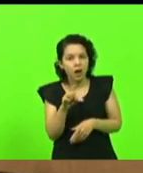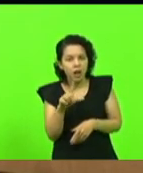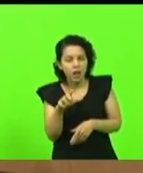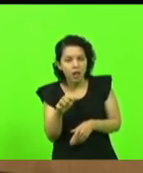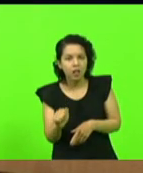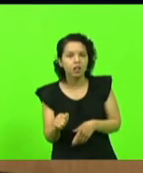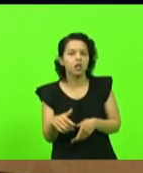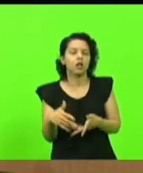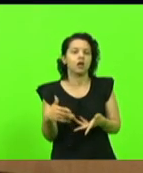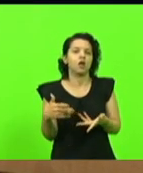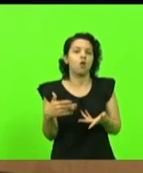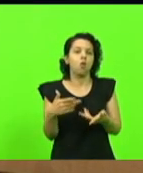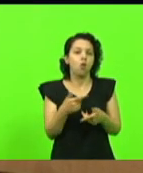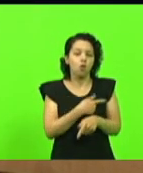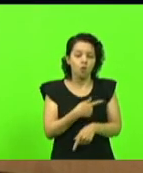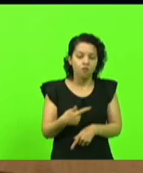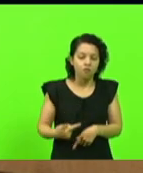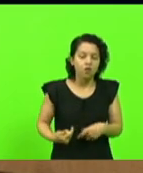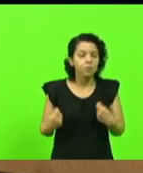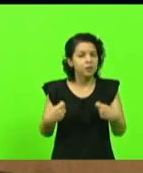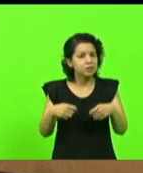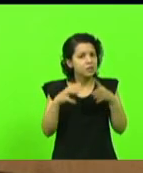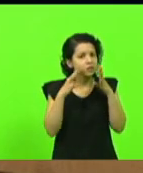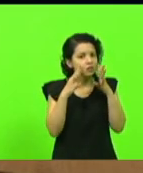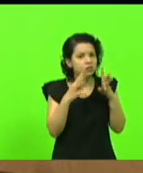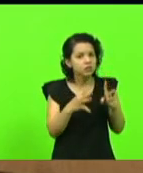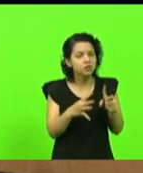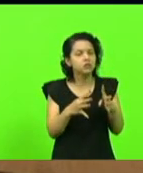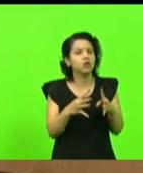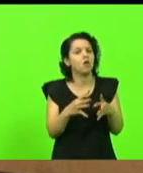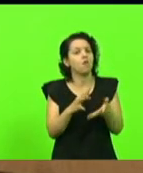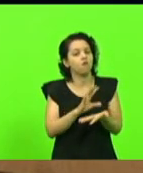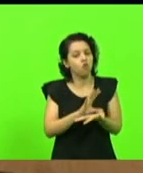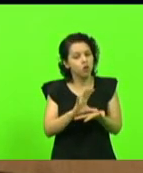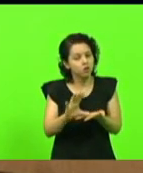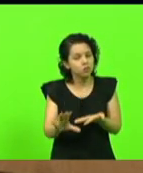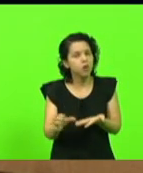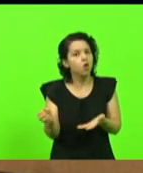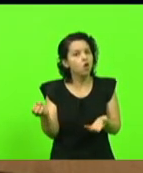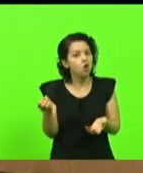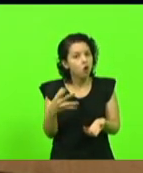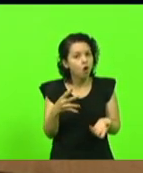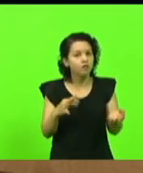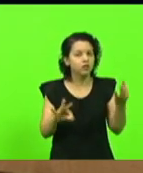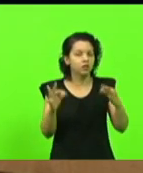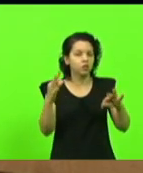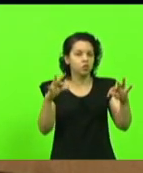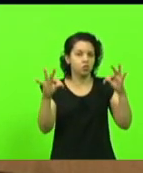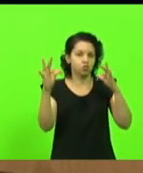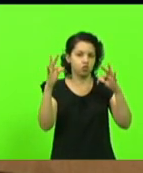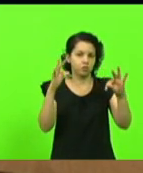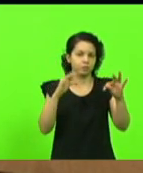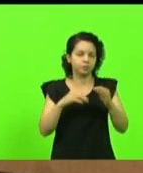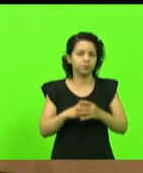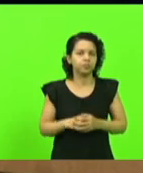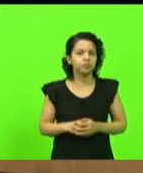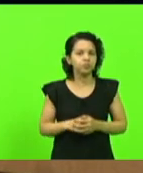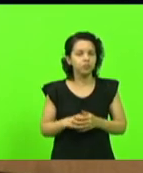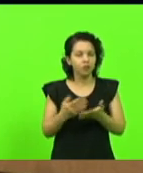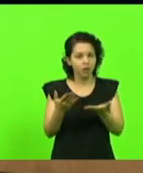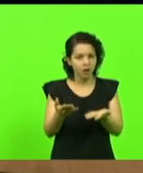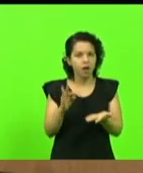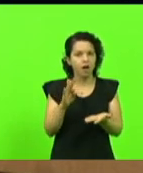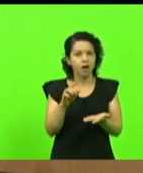precisa tentar para isso e também fazer o fornecimento dessas novas tecnologias mas lhe ouço com muito prazer deputada